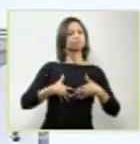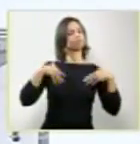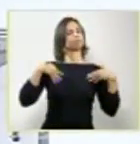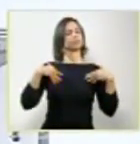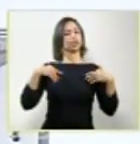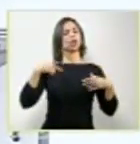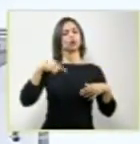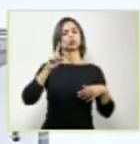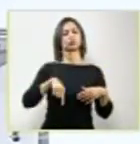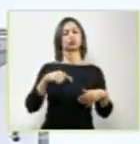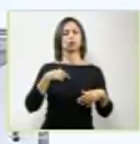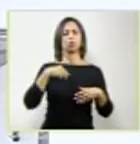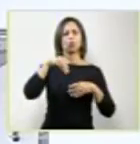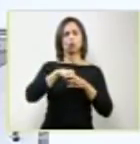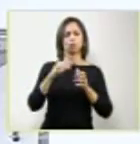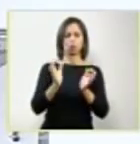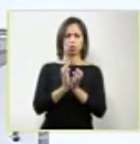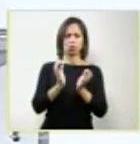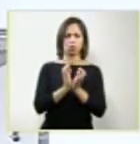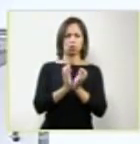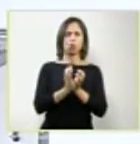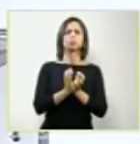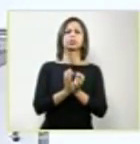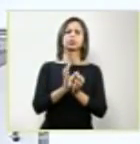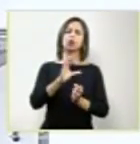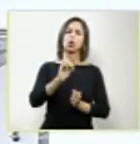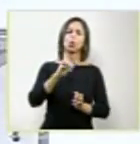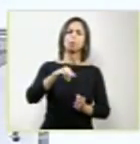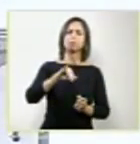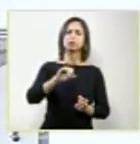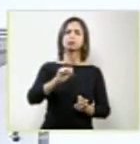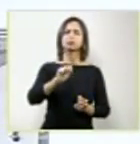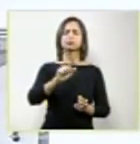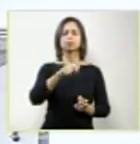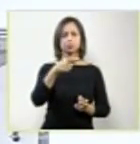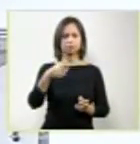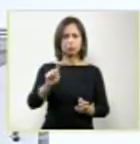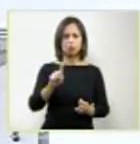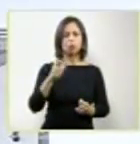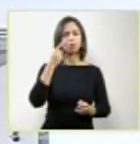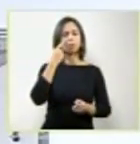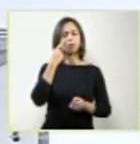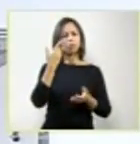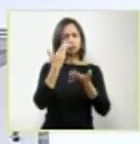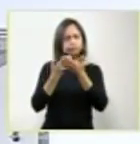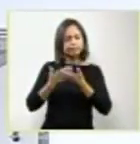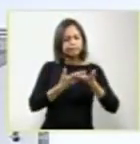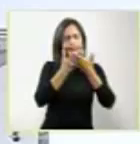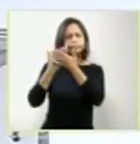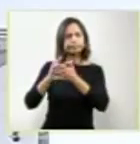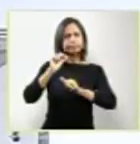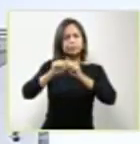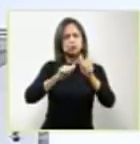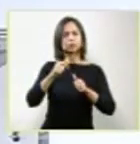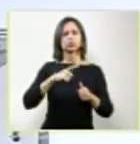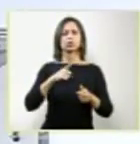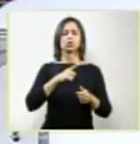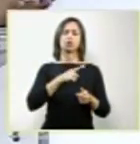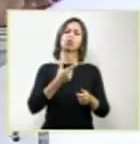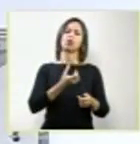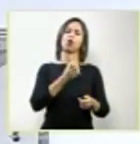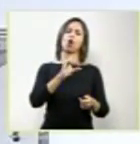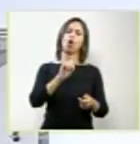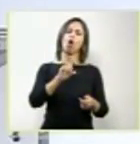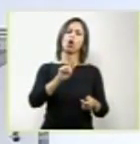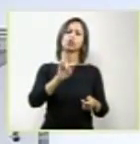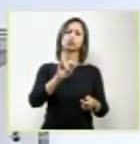que é uma comissão nacional de revisão do próprio código de ética médica, que já tem